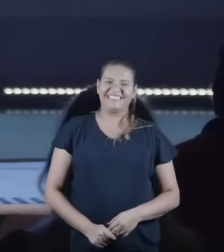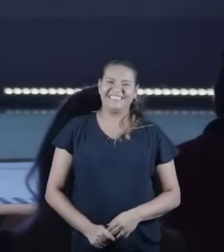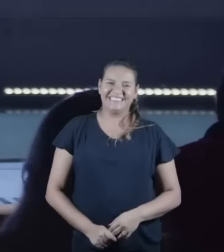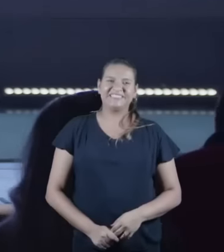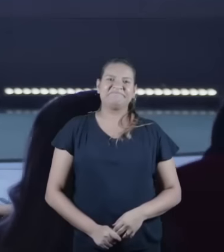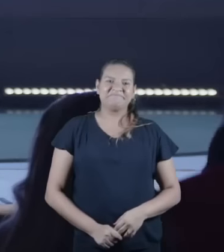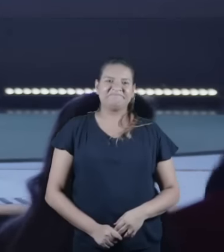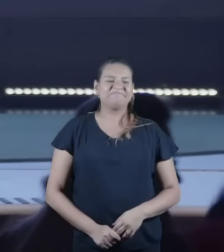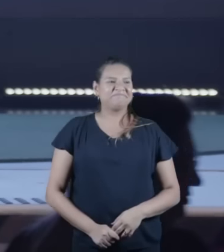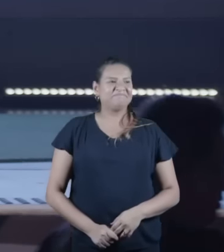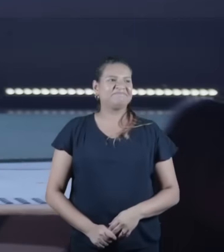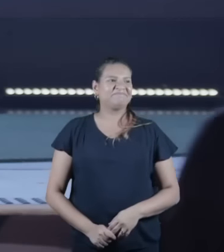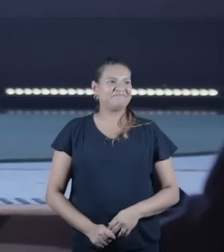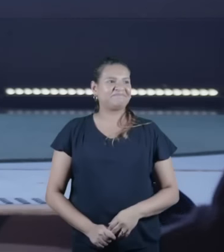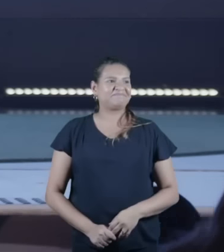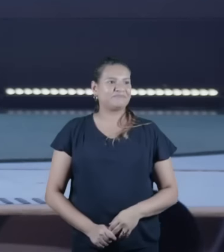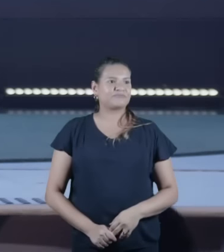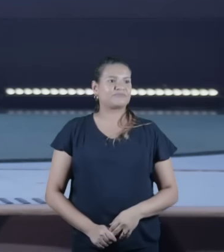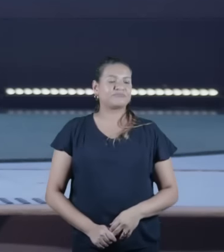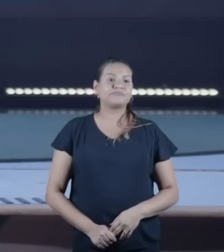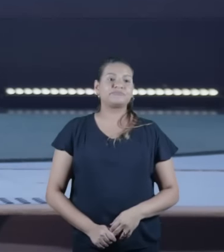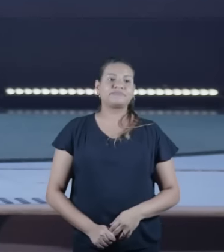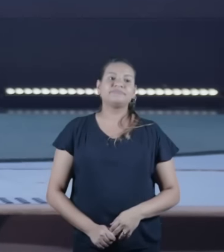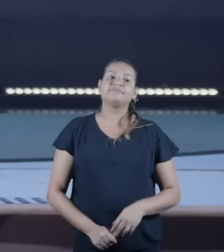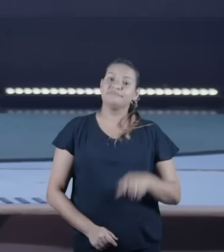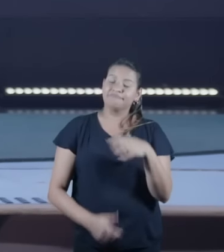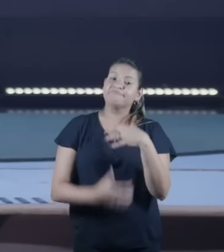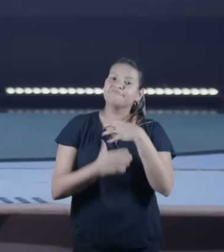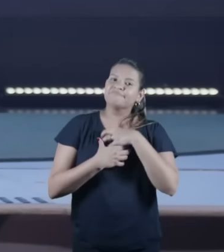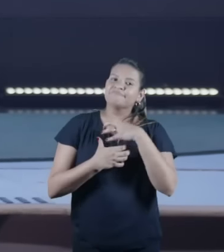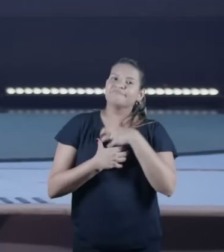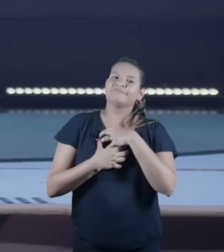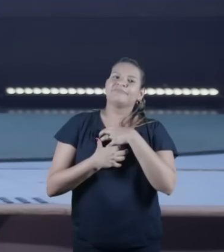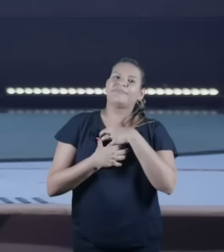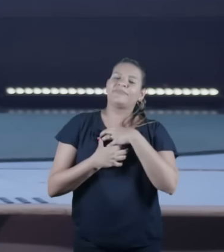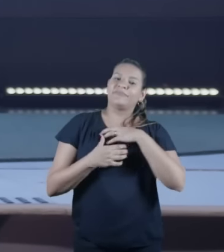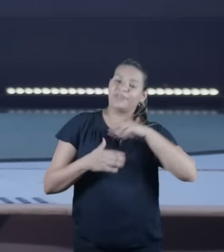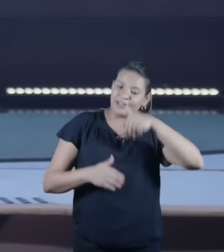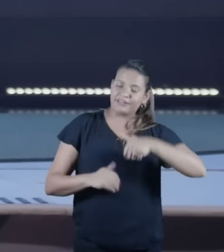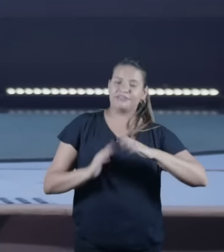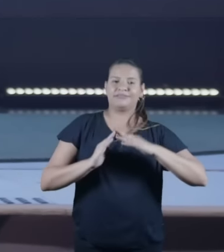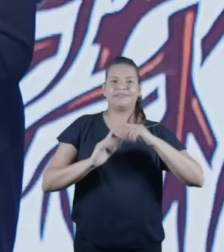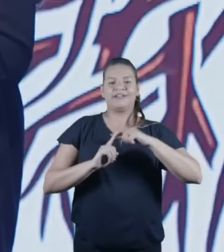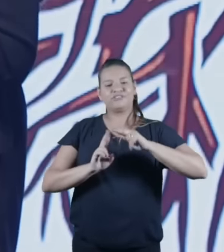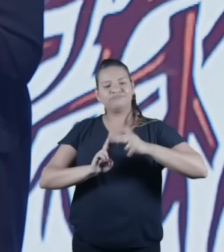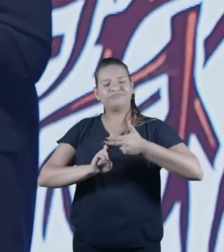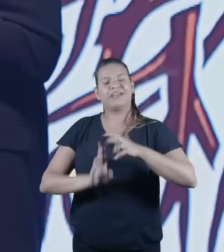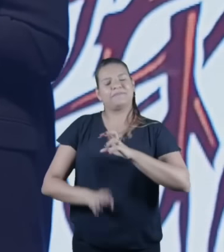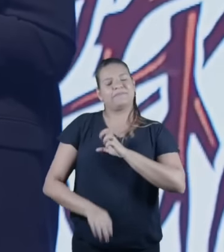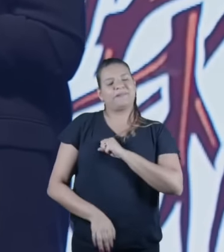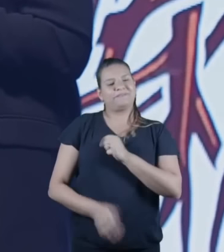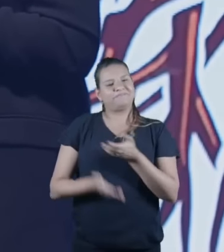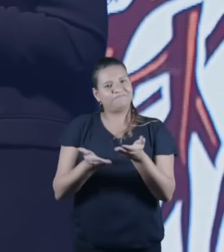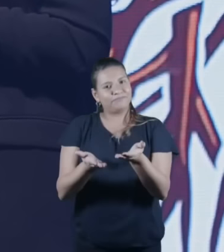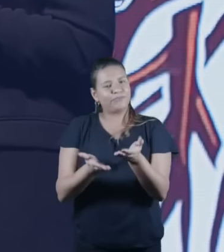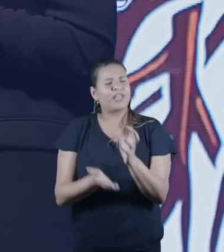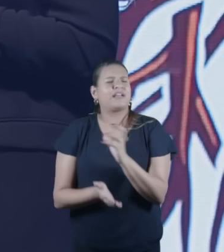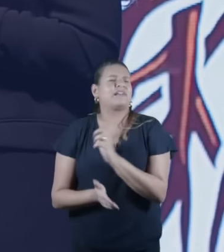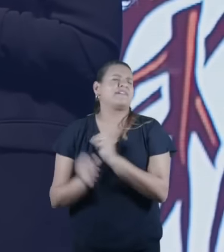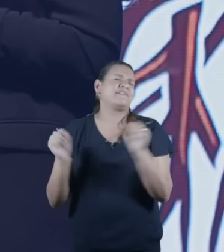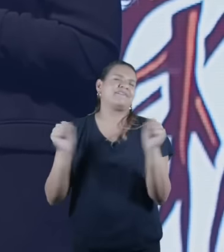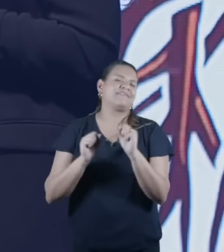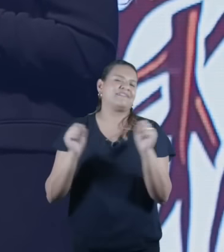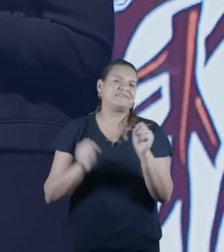Que vocês se sintam acolhidos, amados. A Yachtchurch é uma igreja que ama receber visitantes.